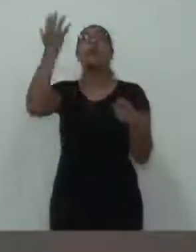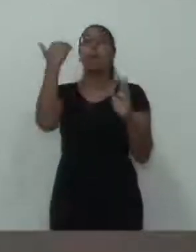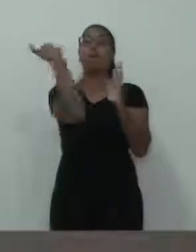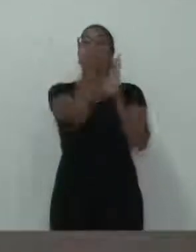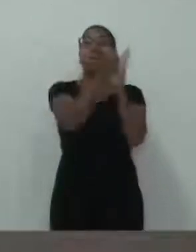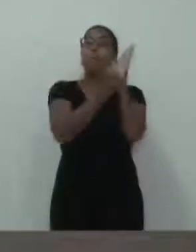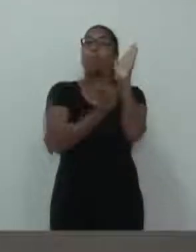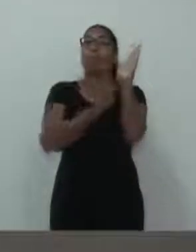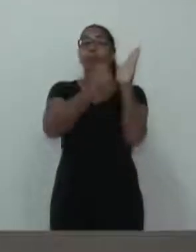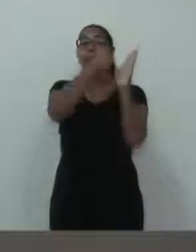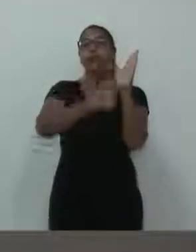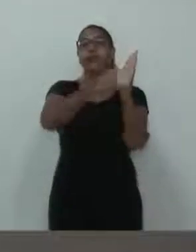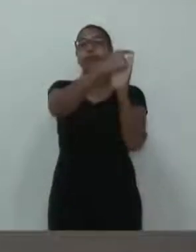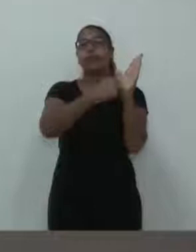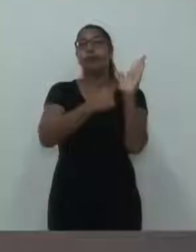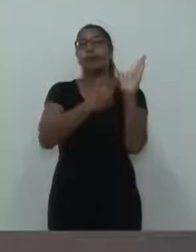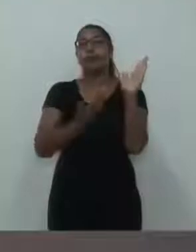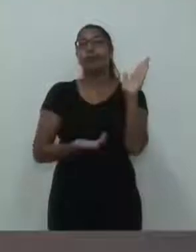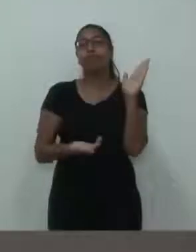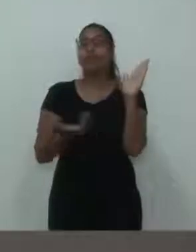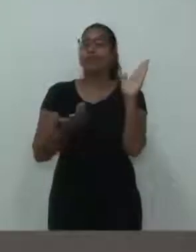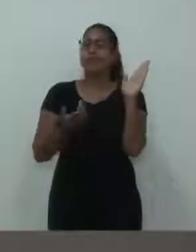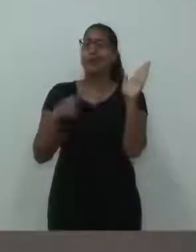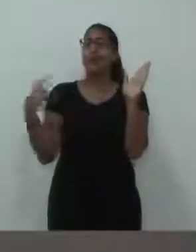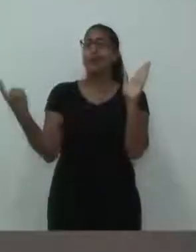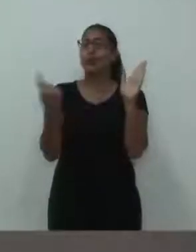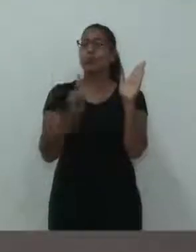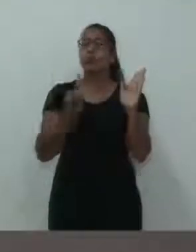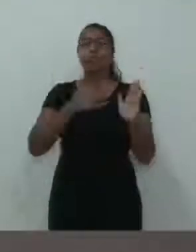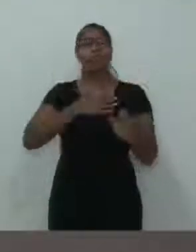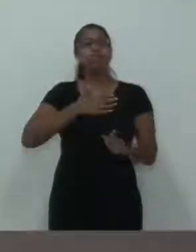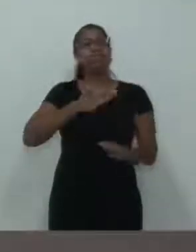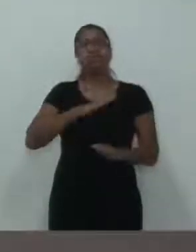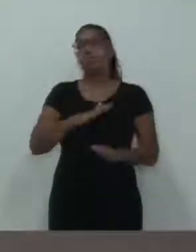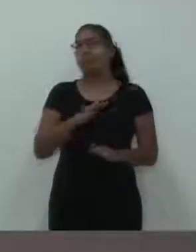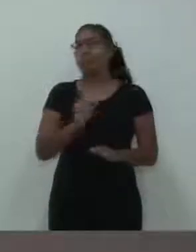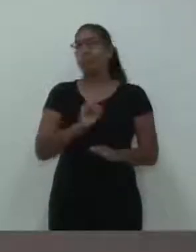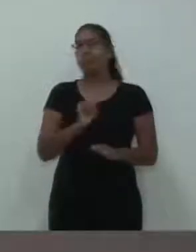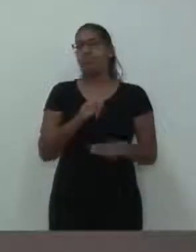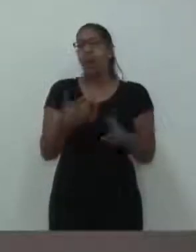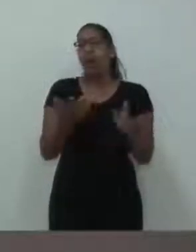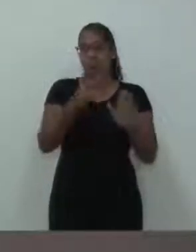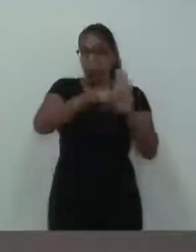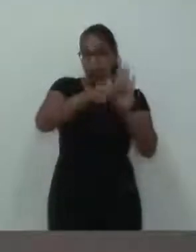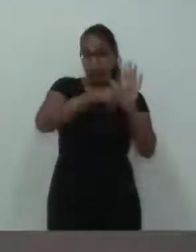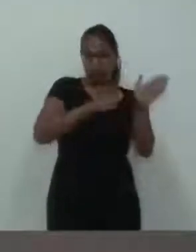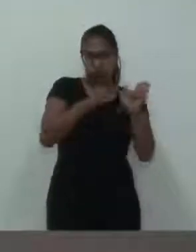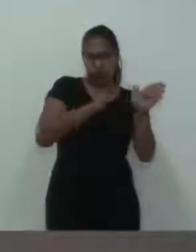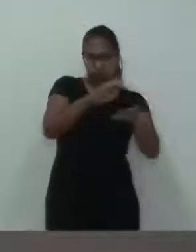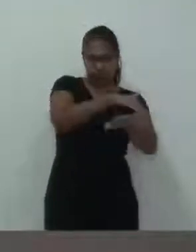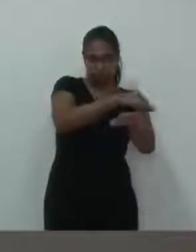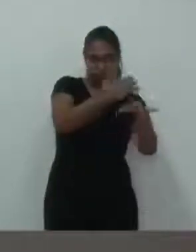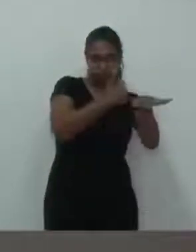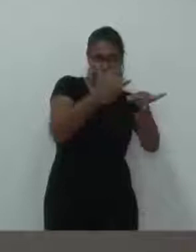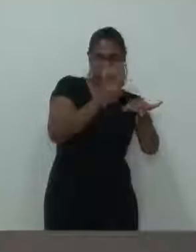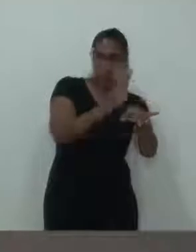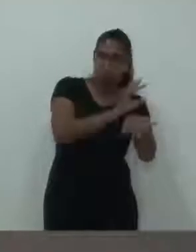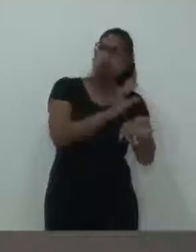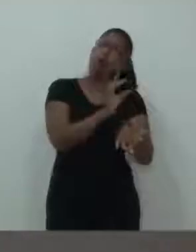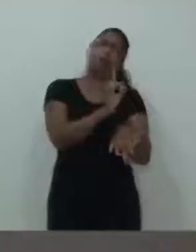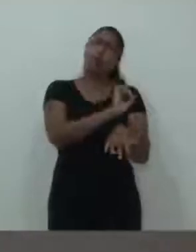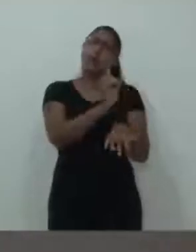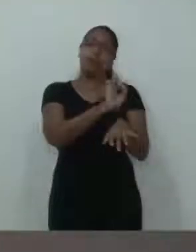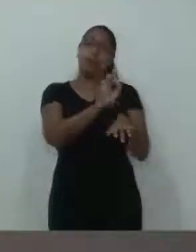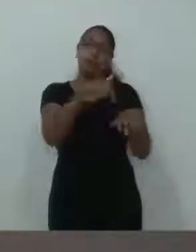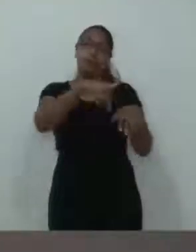Então gerou um pouco de desconforto, não pelo projeto de mobilidade, que está lá na Justiça. Em